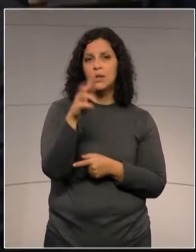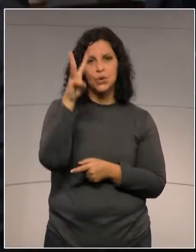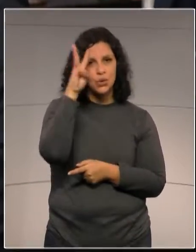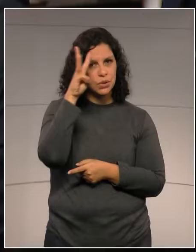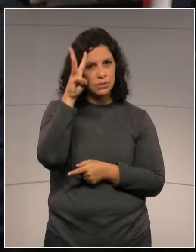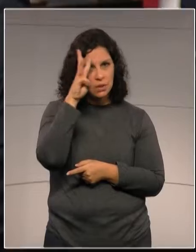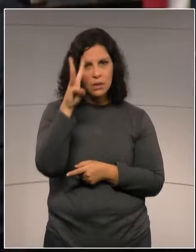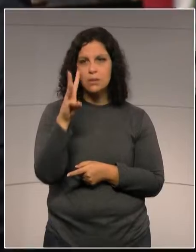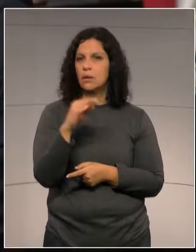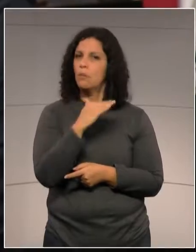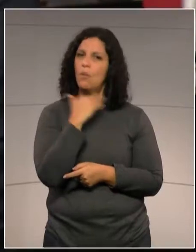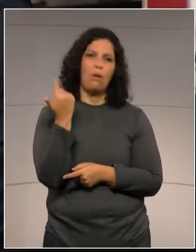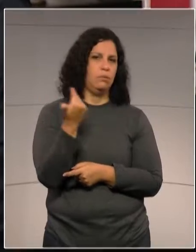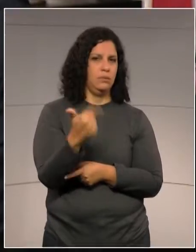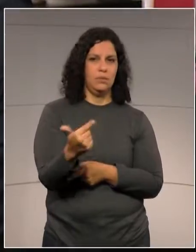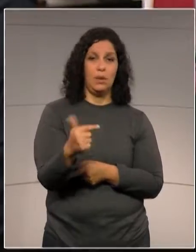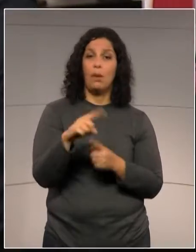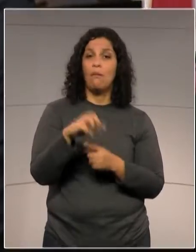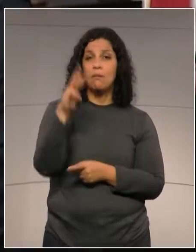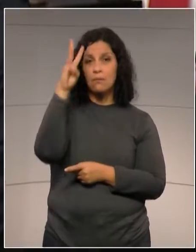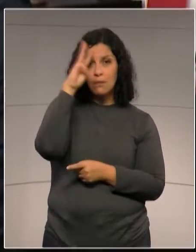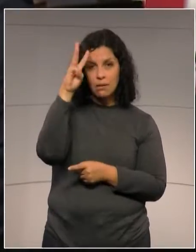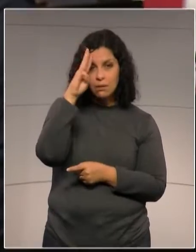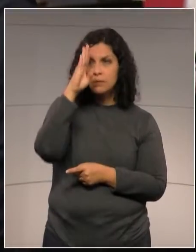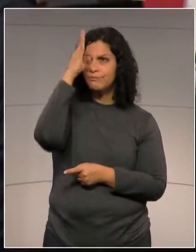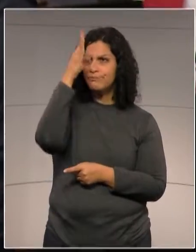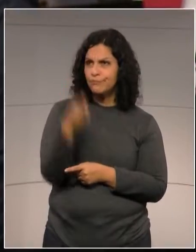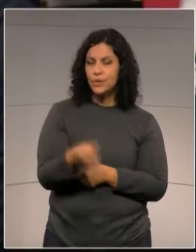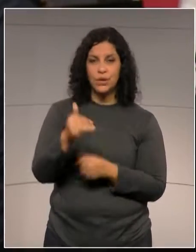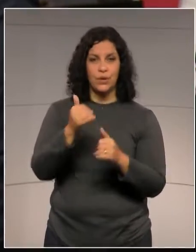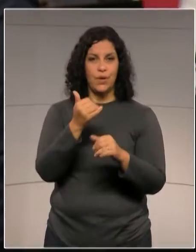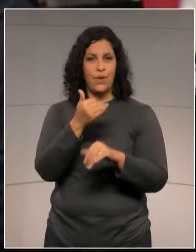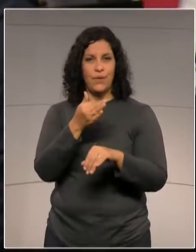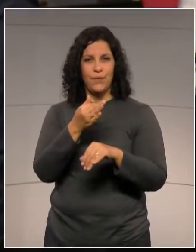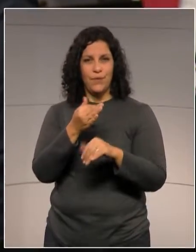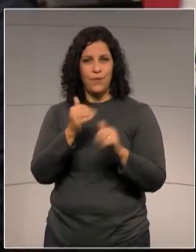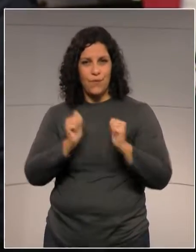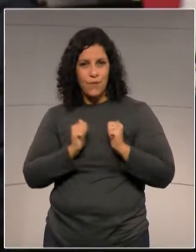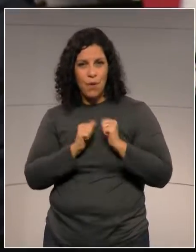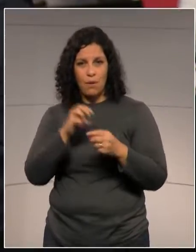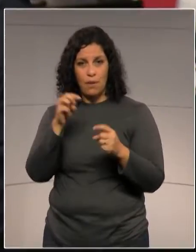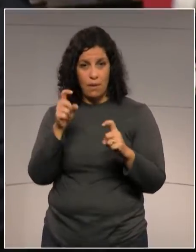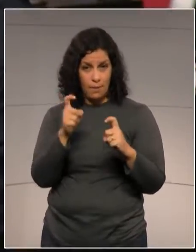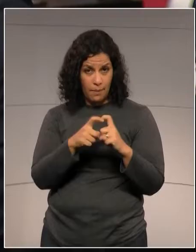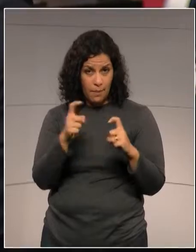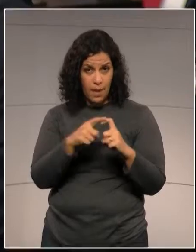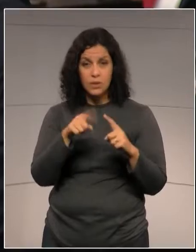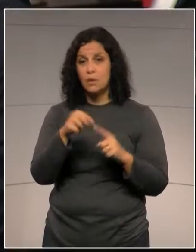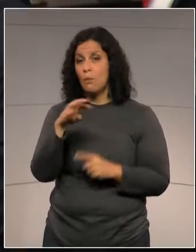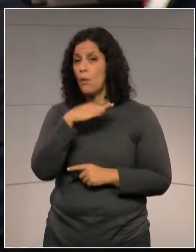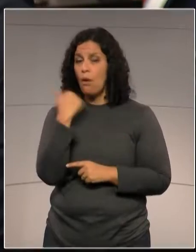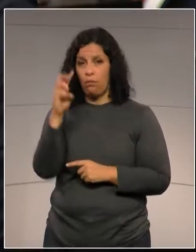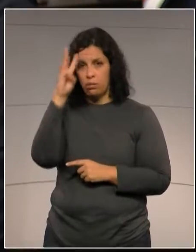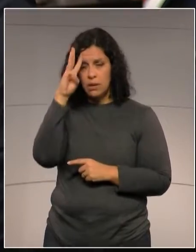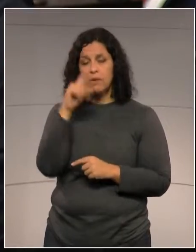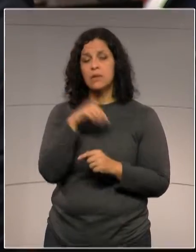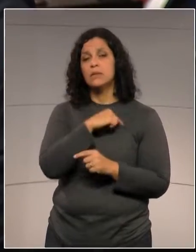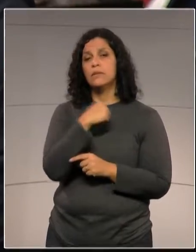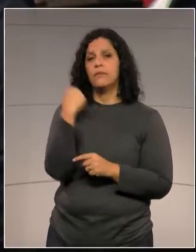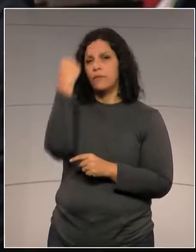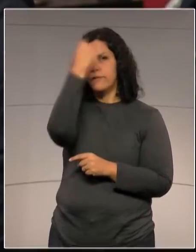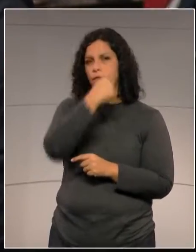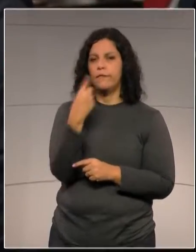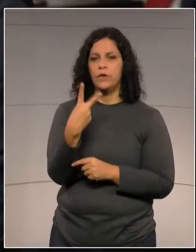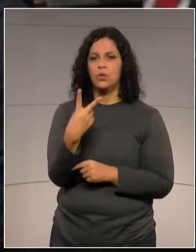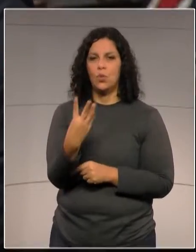-feira não poderia morrer, porque na terça-feira não tinha médico, e se morresse na terça-feira, a família tinha de esperar 24 horas. Então,